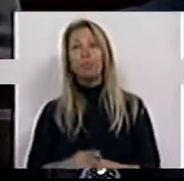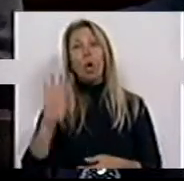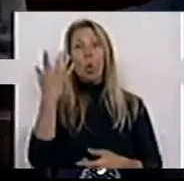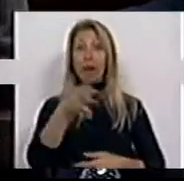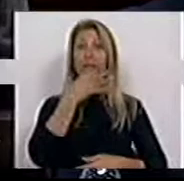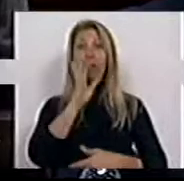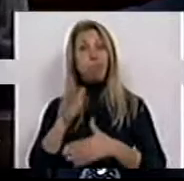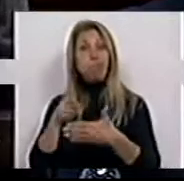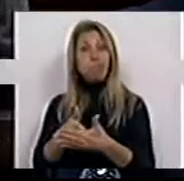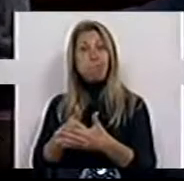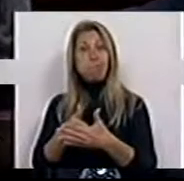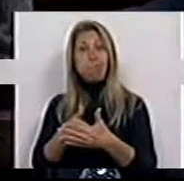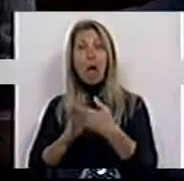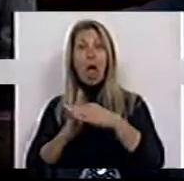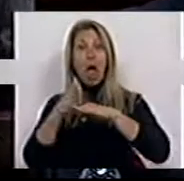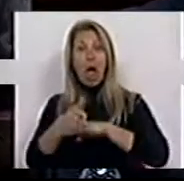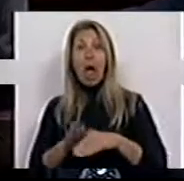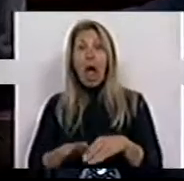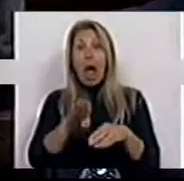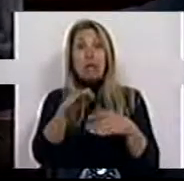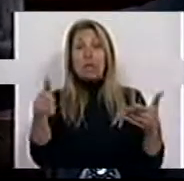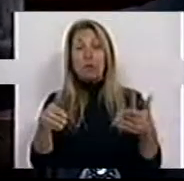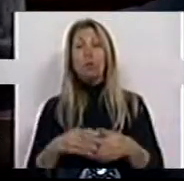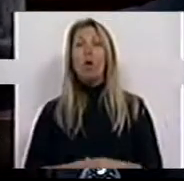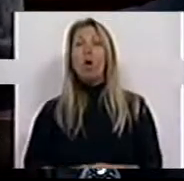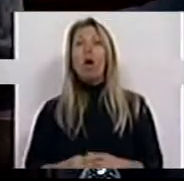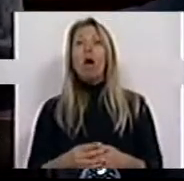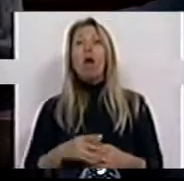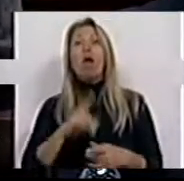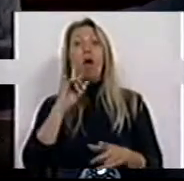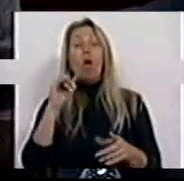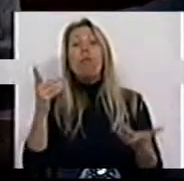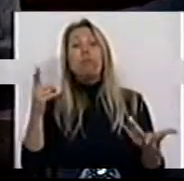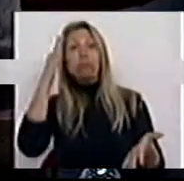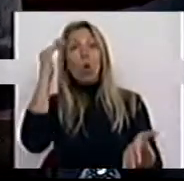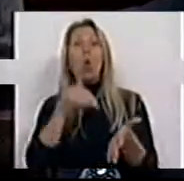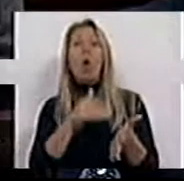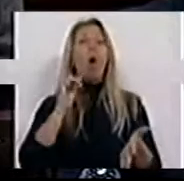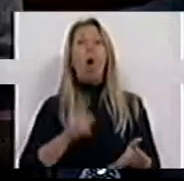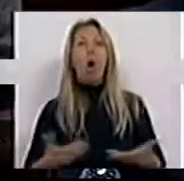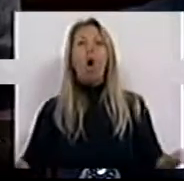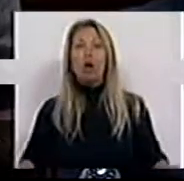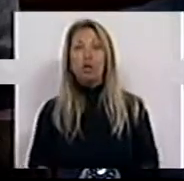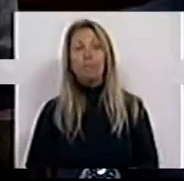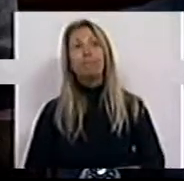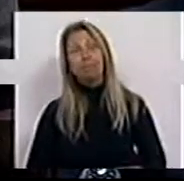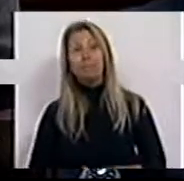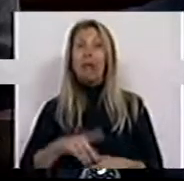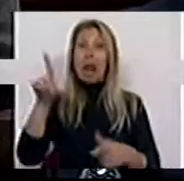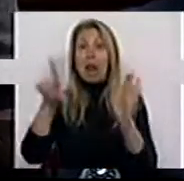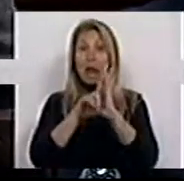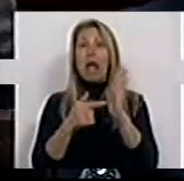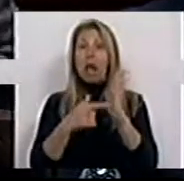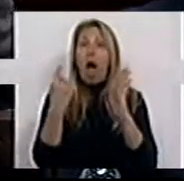de barreiras arquitetónicas, podemos concluir que a lei existente é uma boa lei,